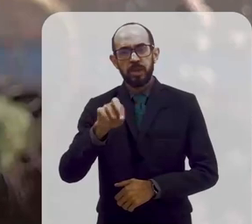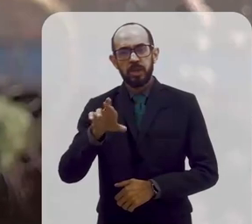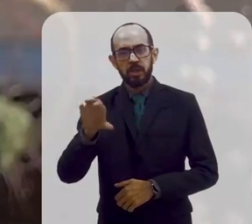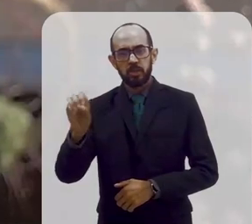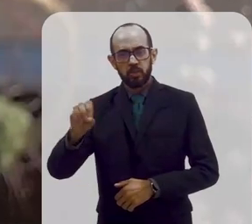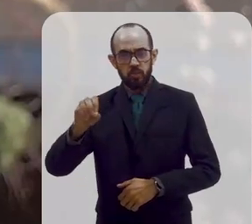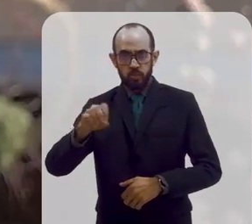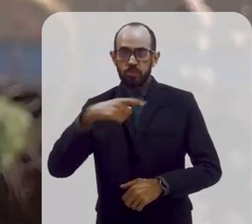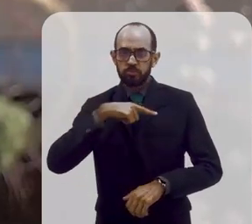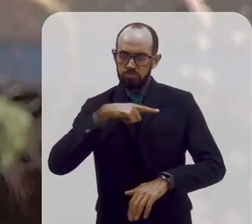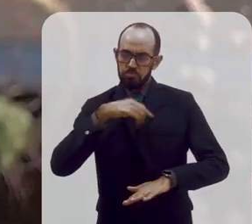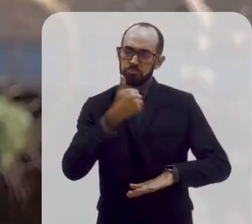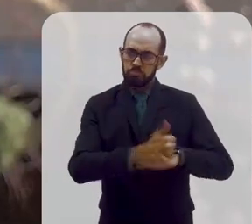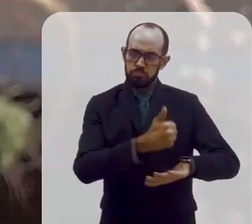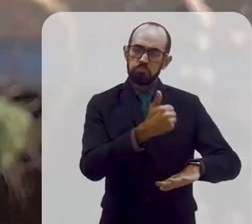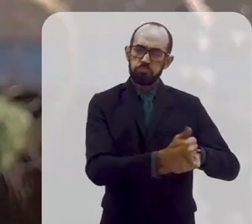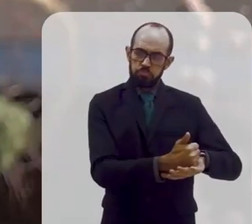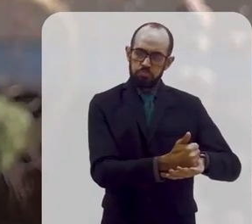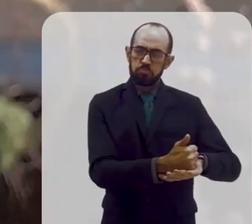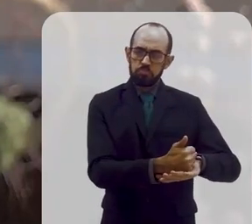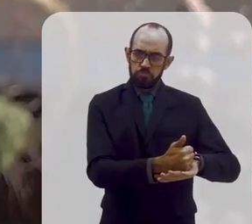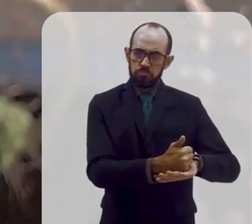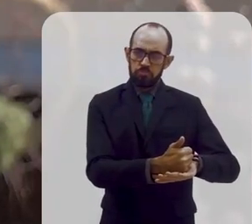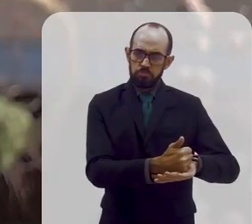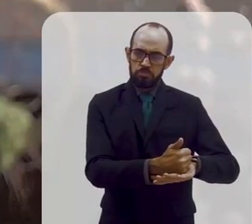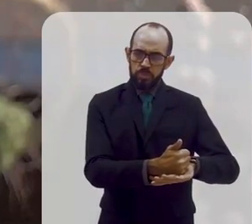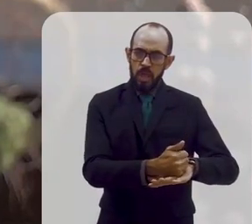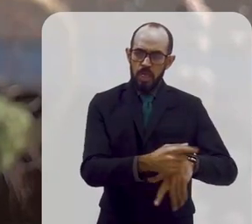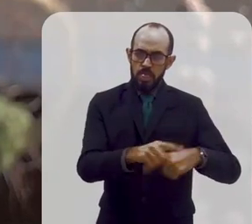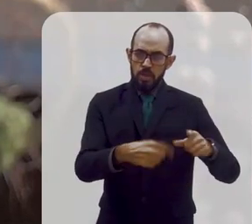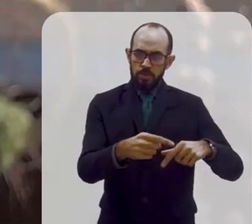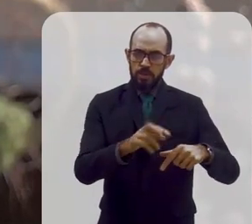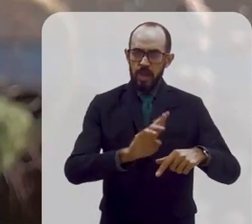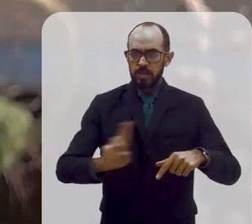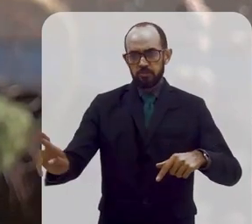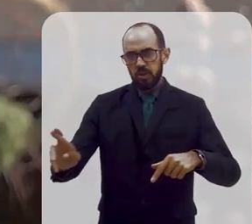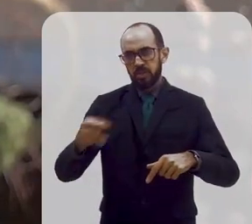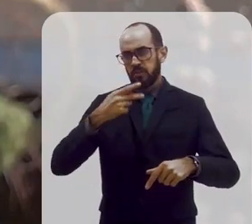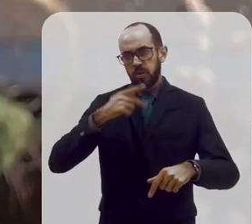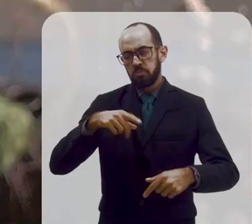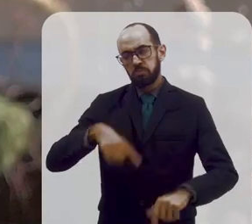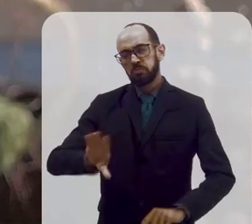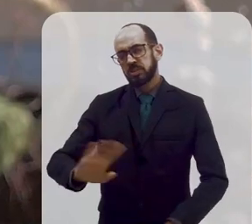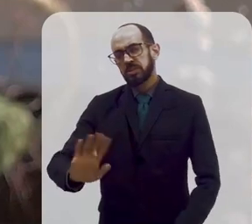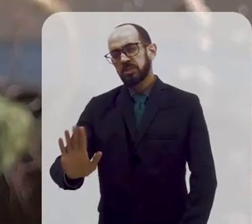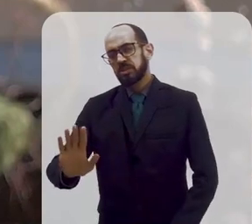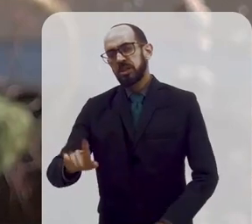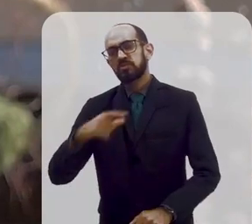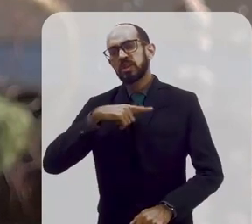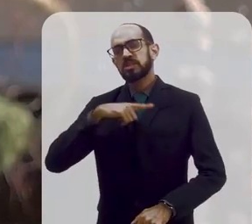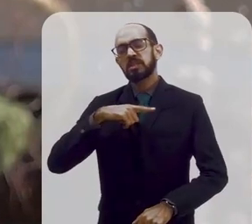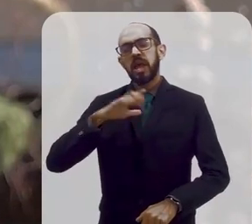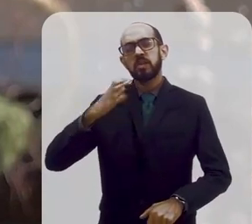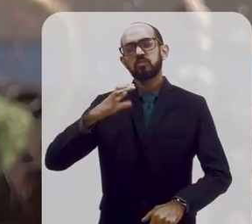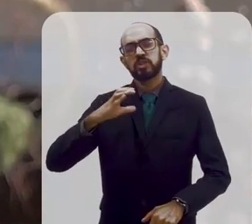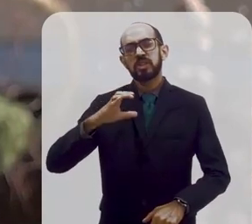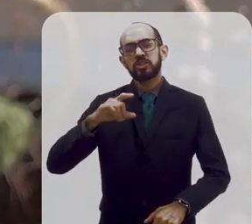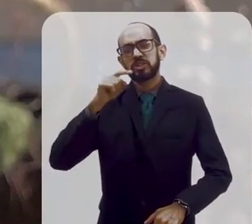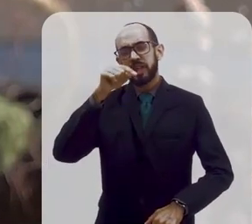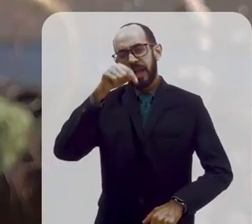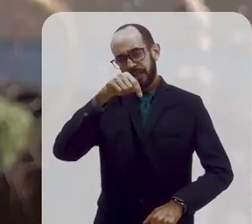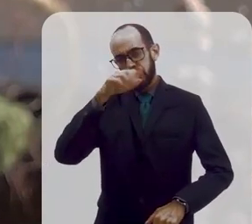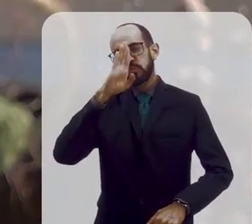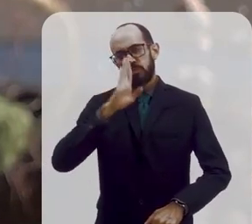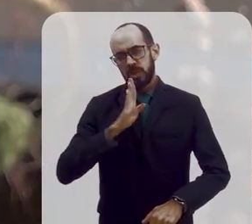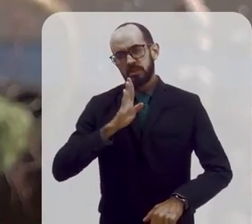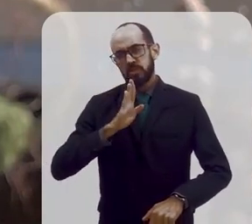na época, renomado. E aí a resposta do Instituto Pasteur é não precisa, você já tem um cientista preparado